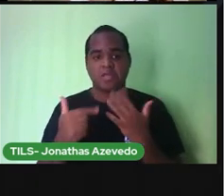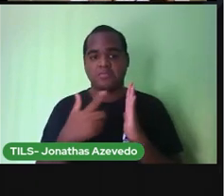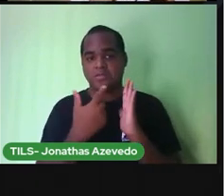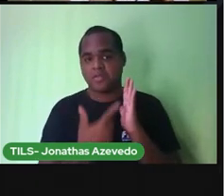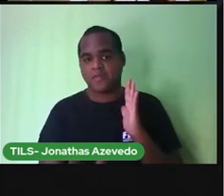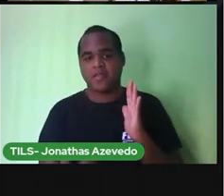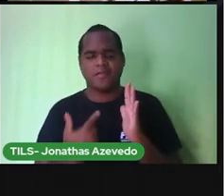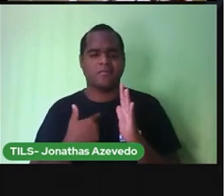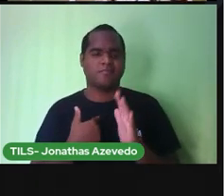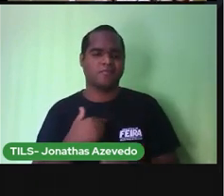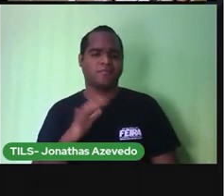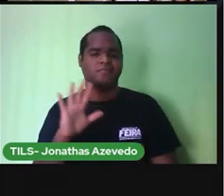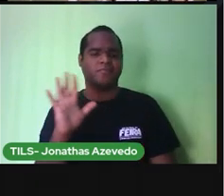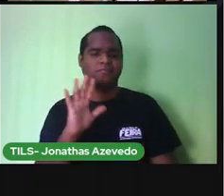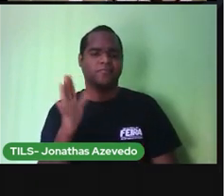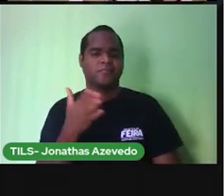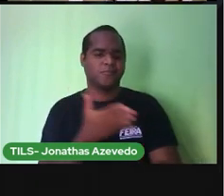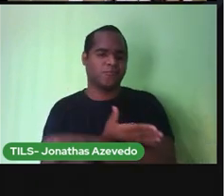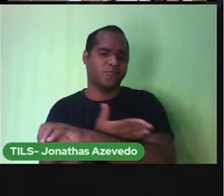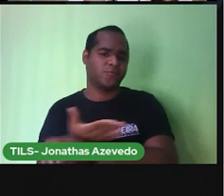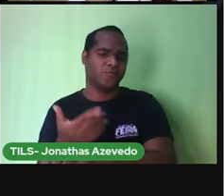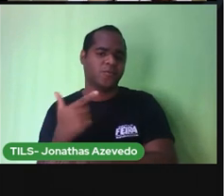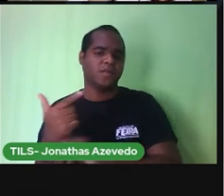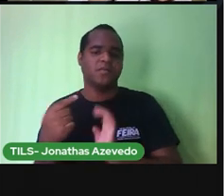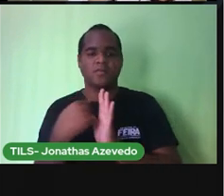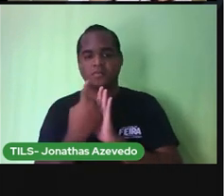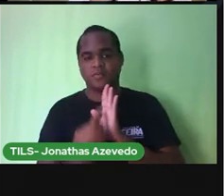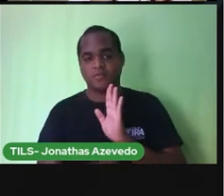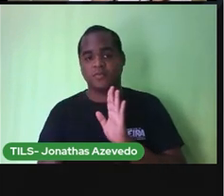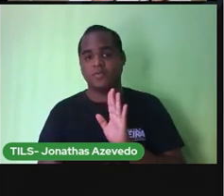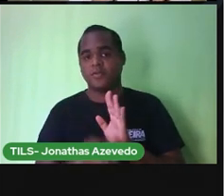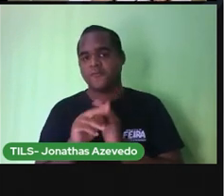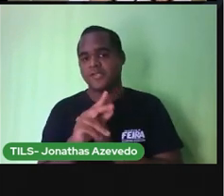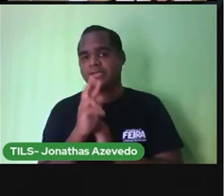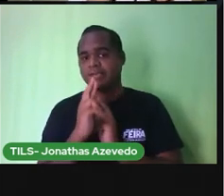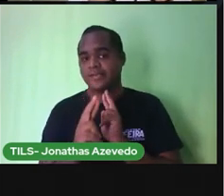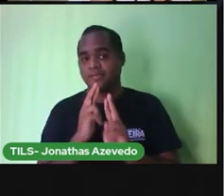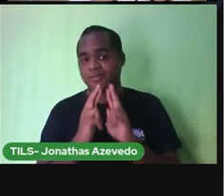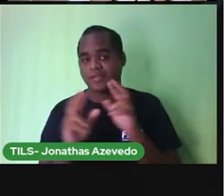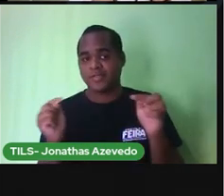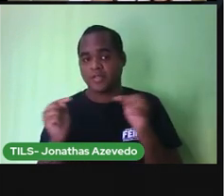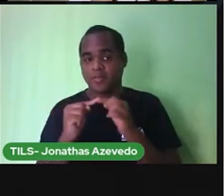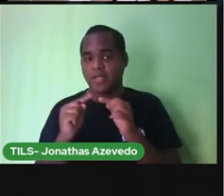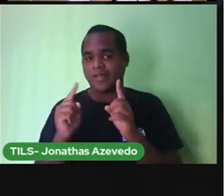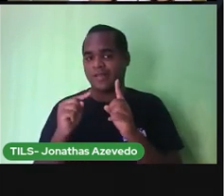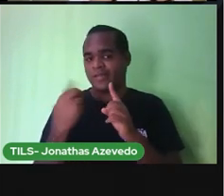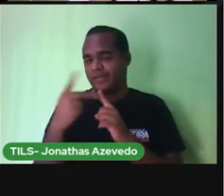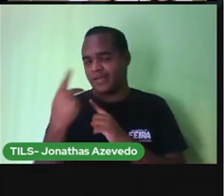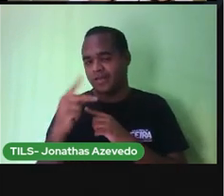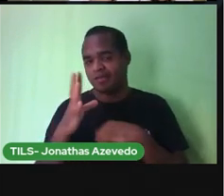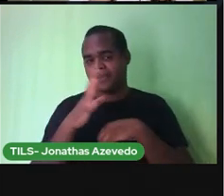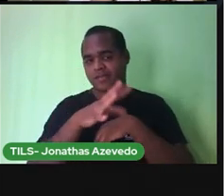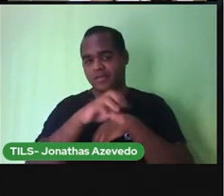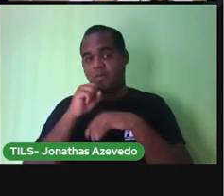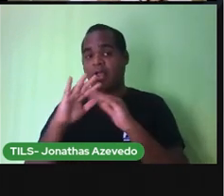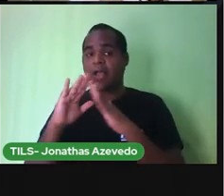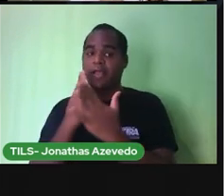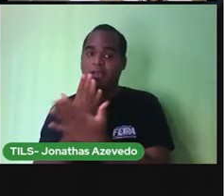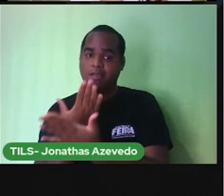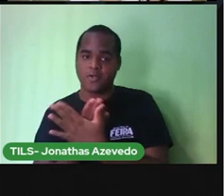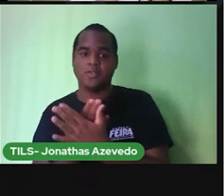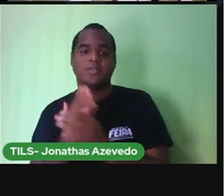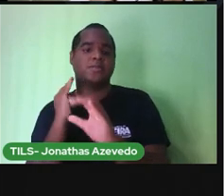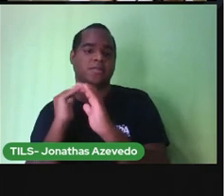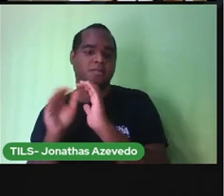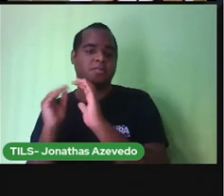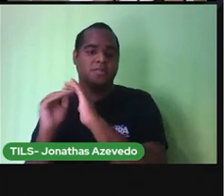fala caderno, é o costume porque a gente escreve no caderno. Mas você vai responder no material em que a escola enviou